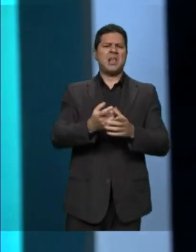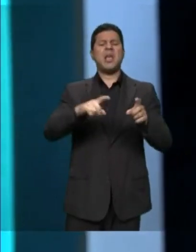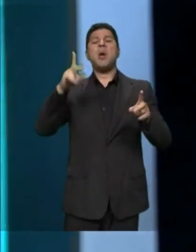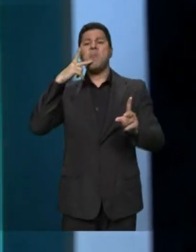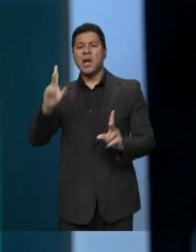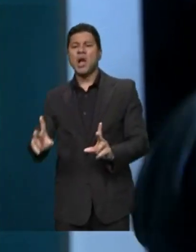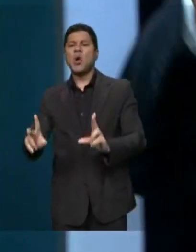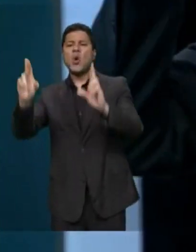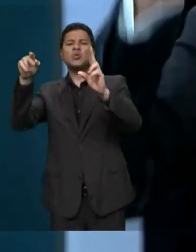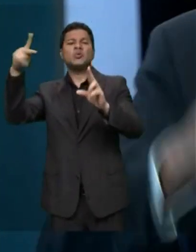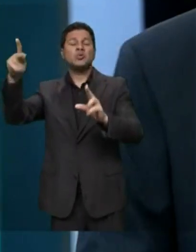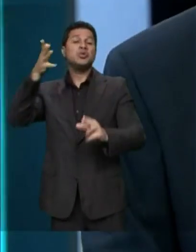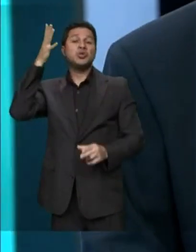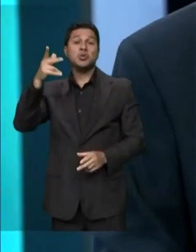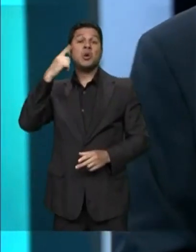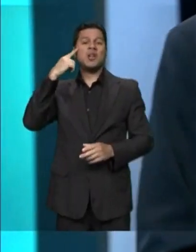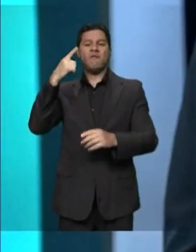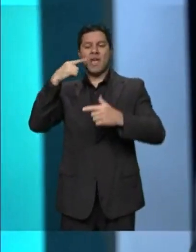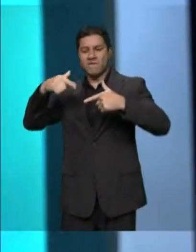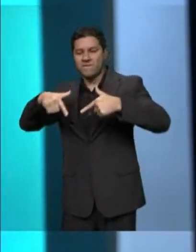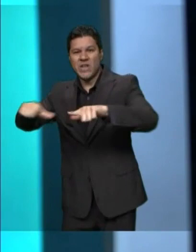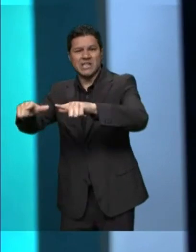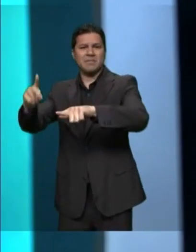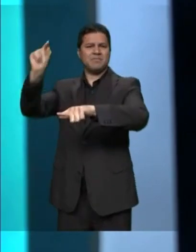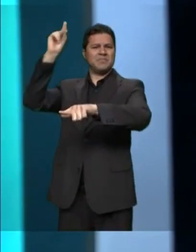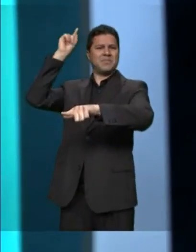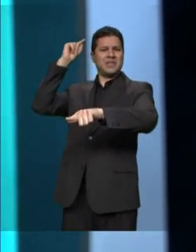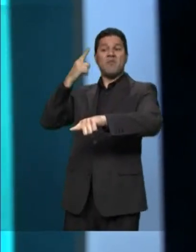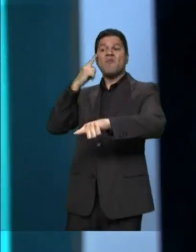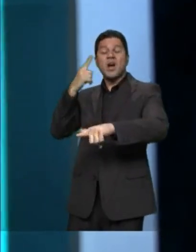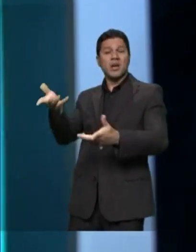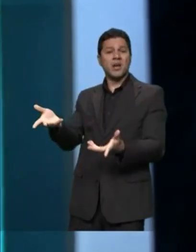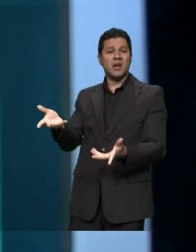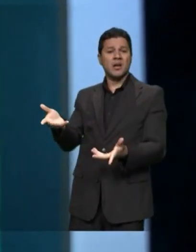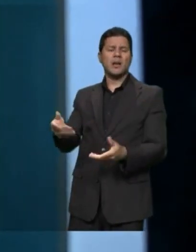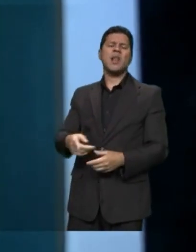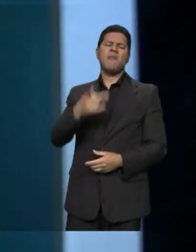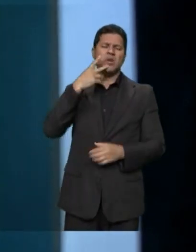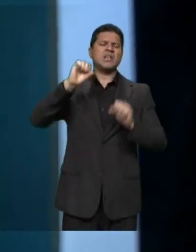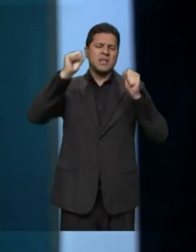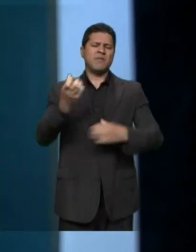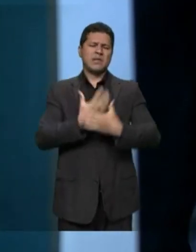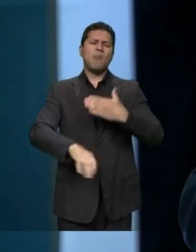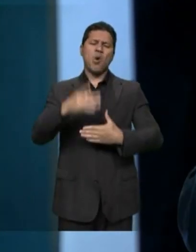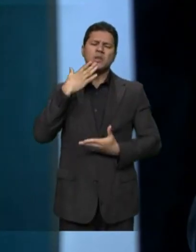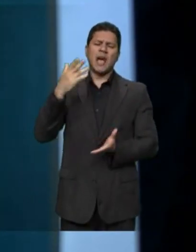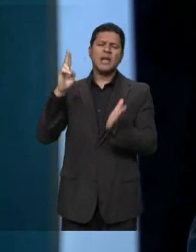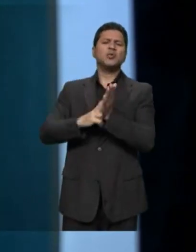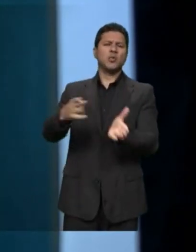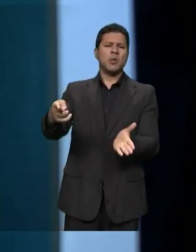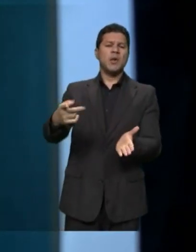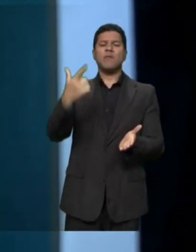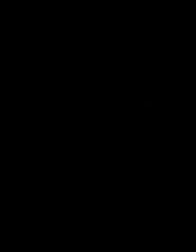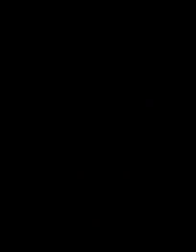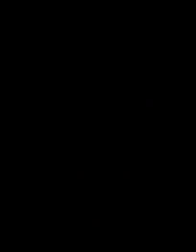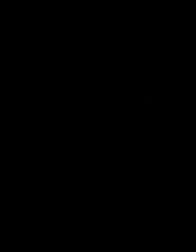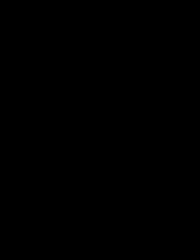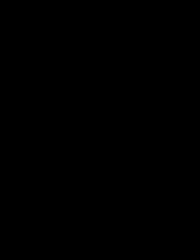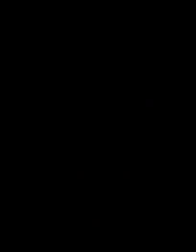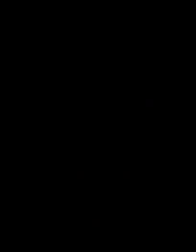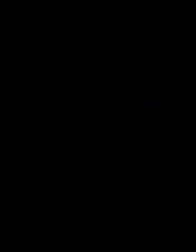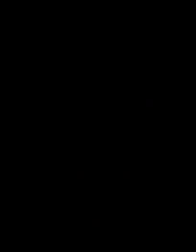discurso da Câmara. Já que é discurso, pega a fita e mostra. Lula, assuma que você é abortista, Lula. Você não tem qualquer respeito com a vida humana.